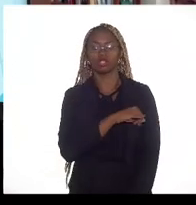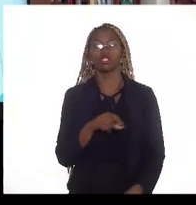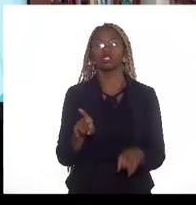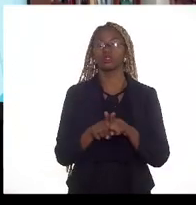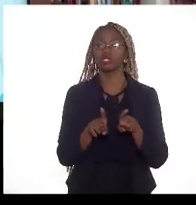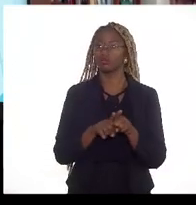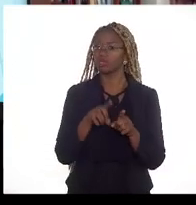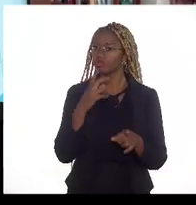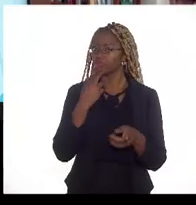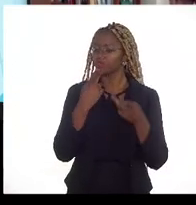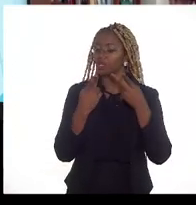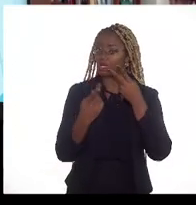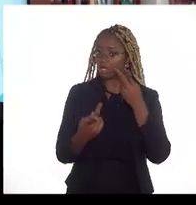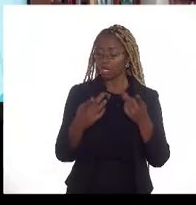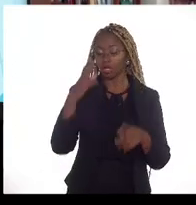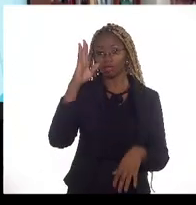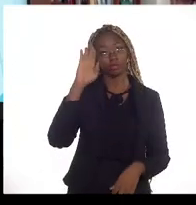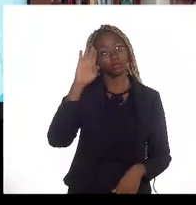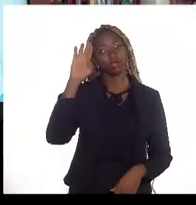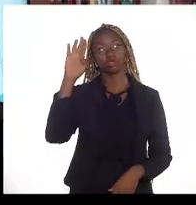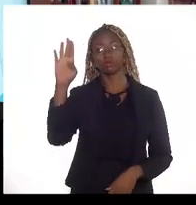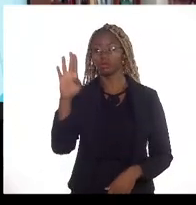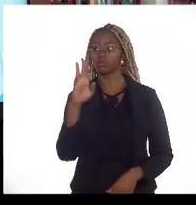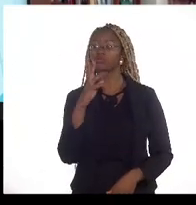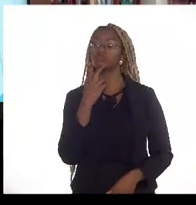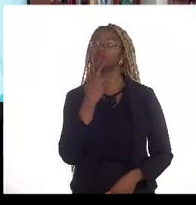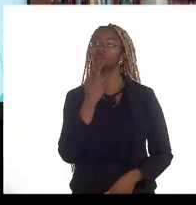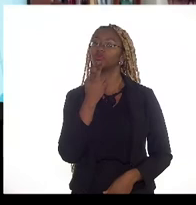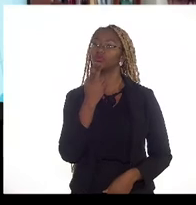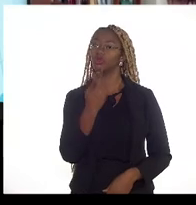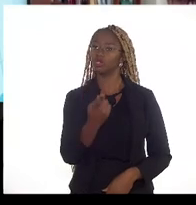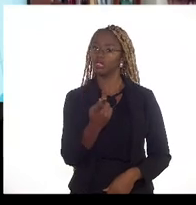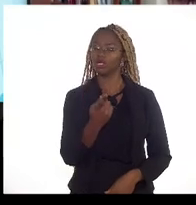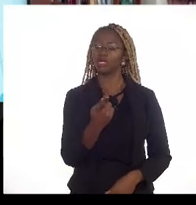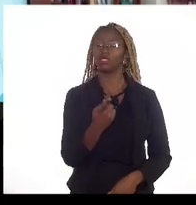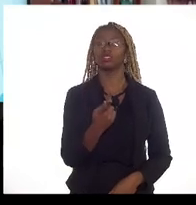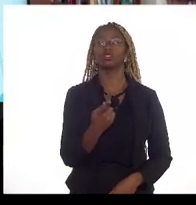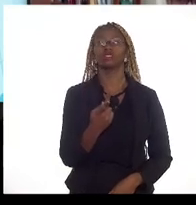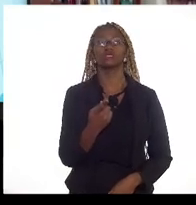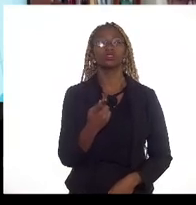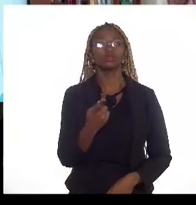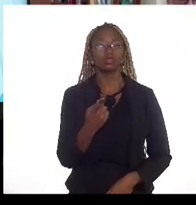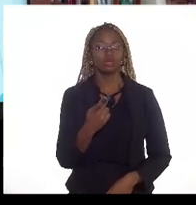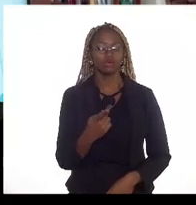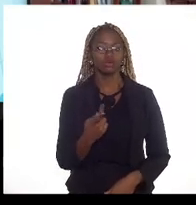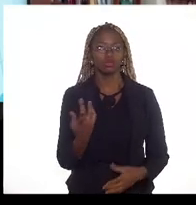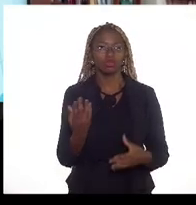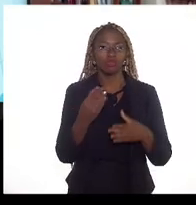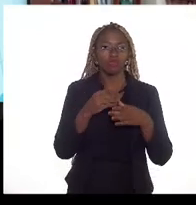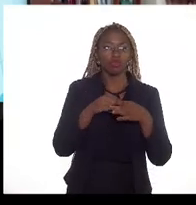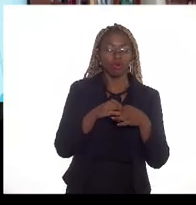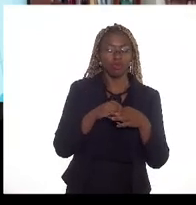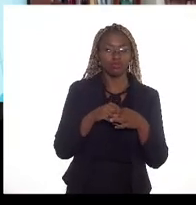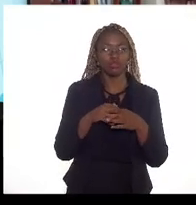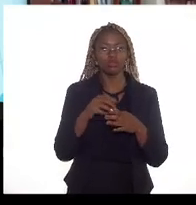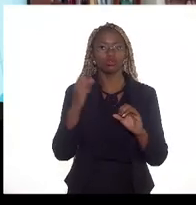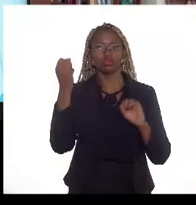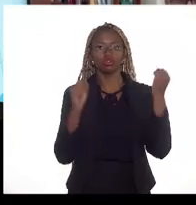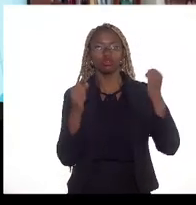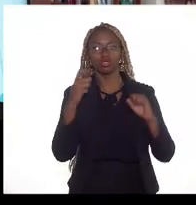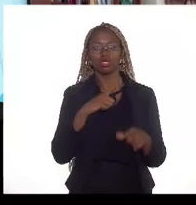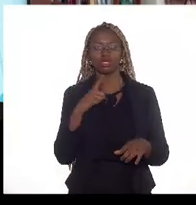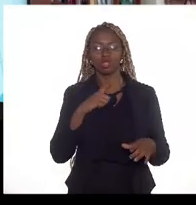e principalmente falar de cluster industrial que envolvam as indústrias